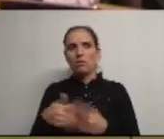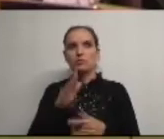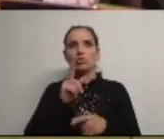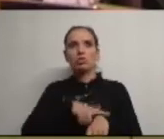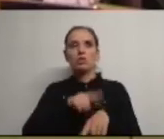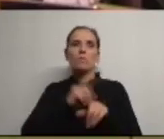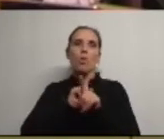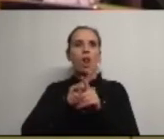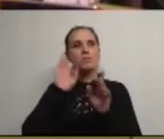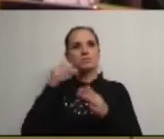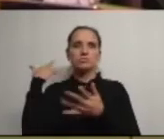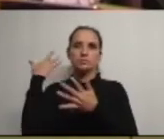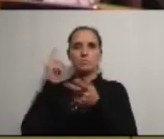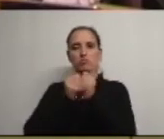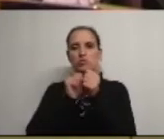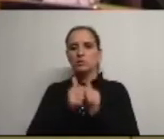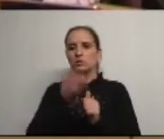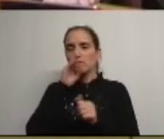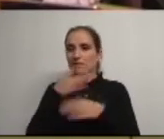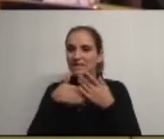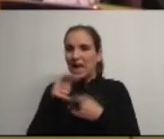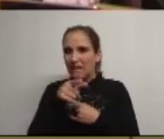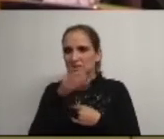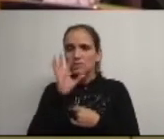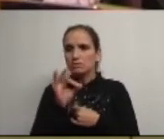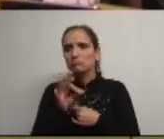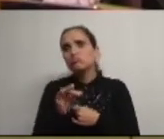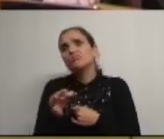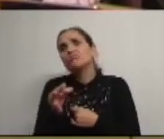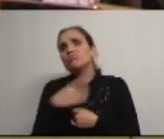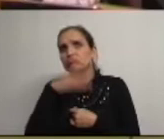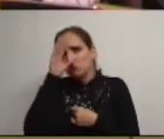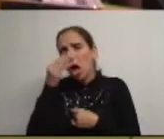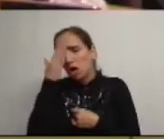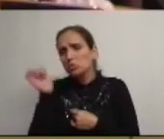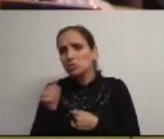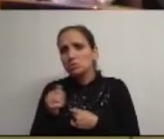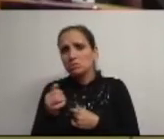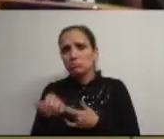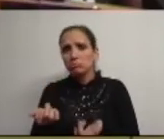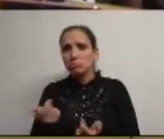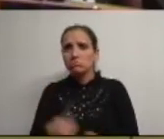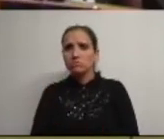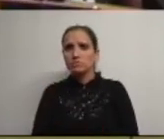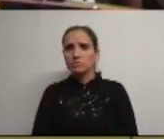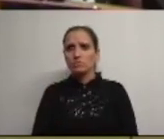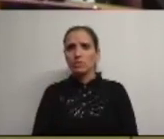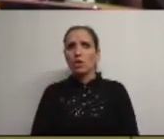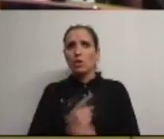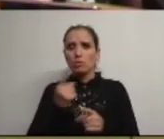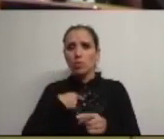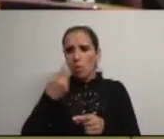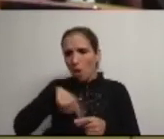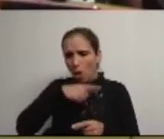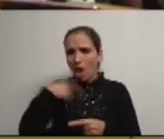mudam Se me está a dizer se faria aquilo assim da forma que está feito não sei até acho que sim Ok? Porque nós temos